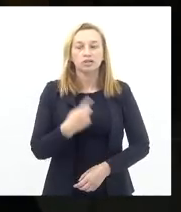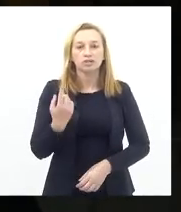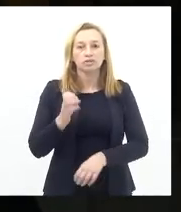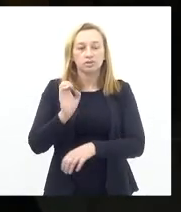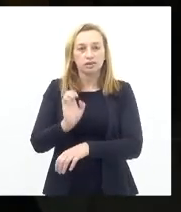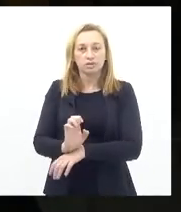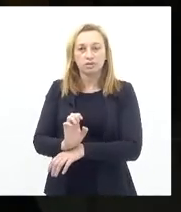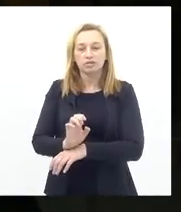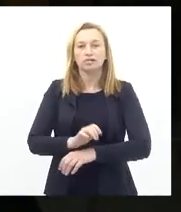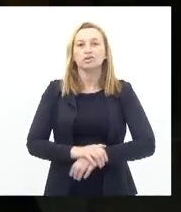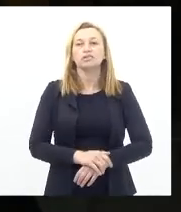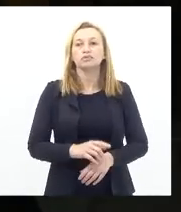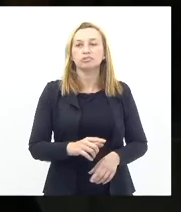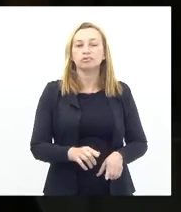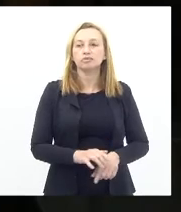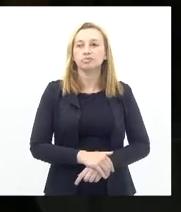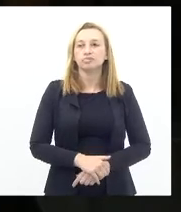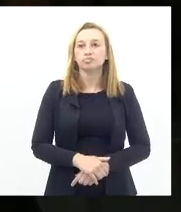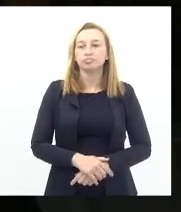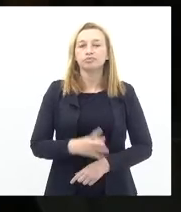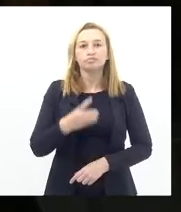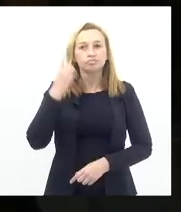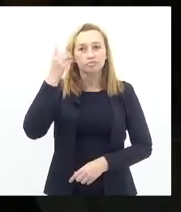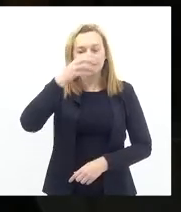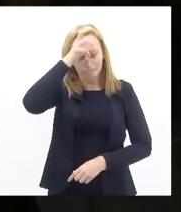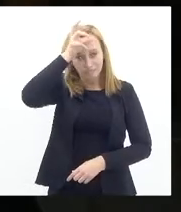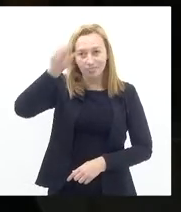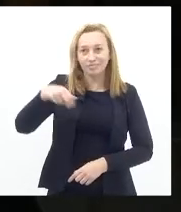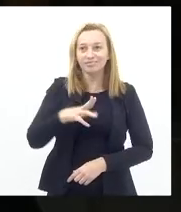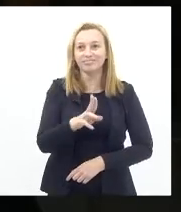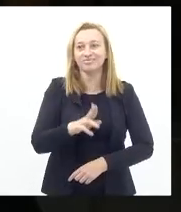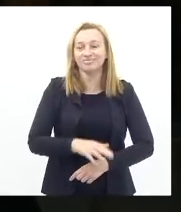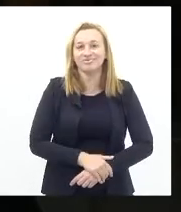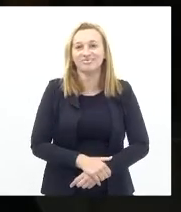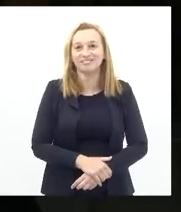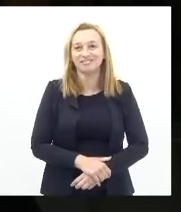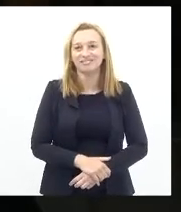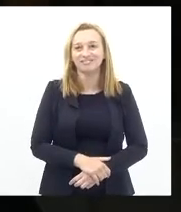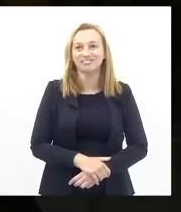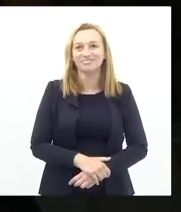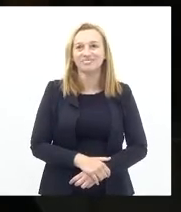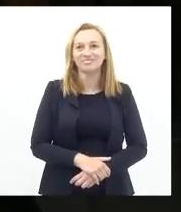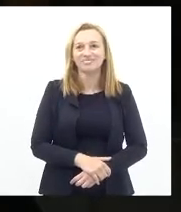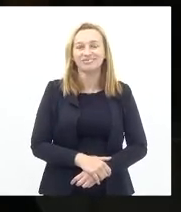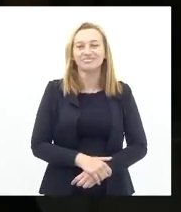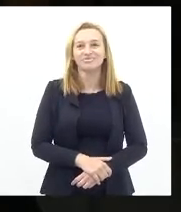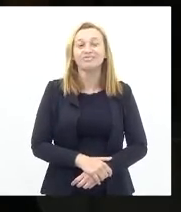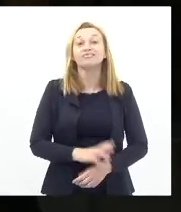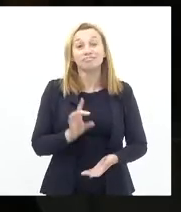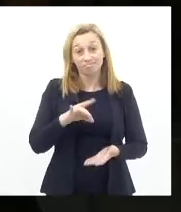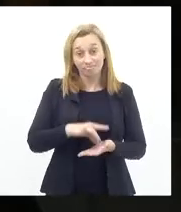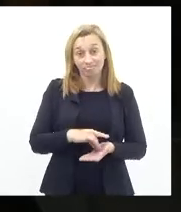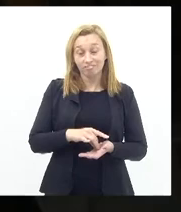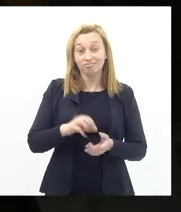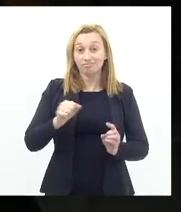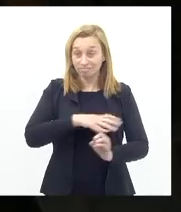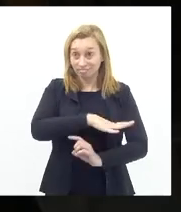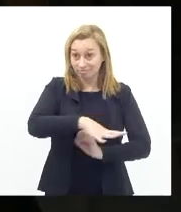Como também sabe Vossa Excelência Deputada Tia Ju Que Vossa Excelência Conhece também A realidade social